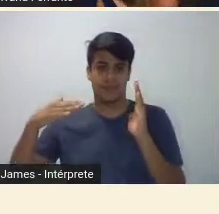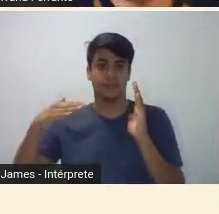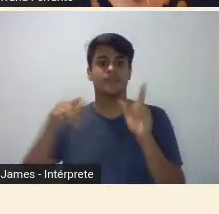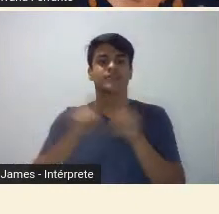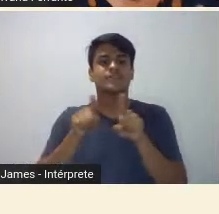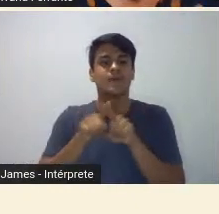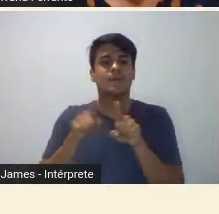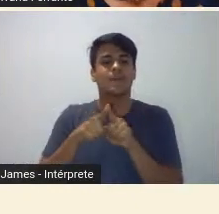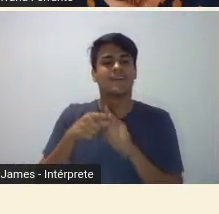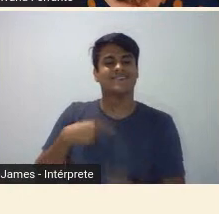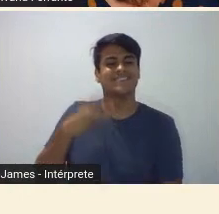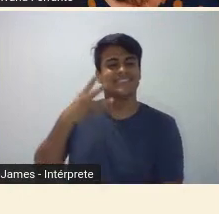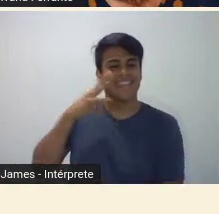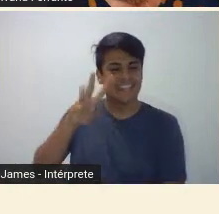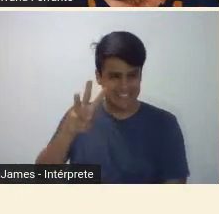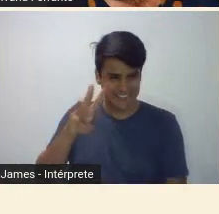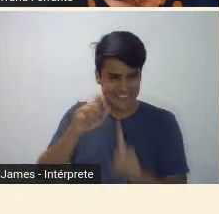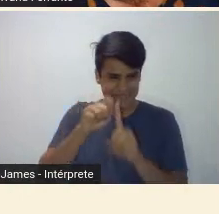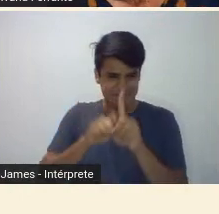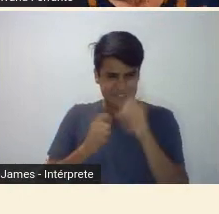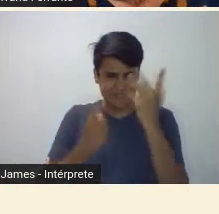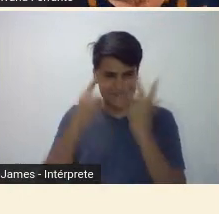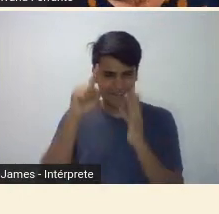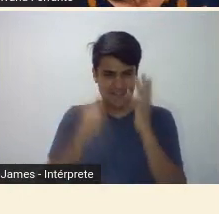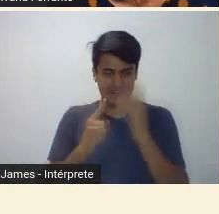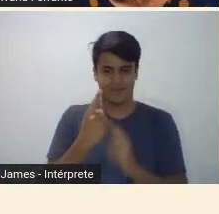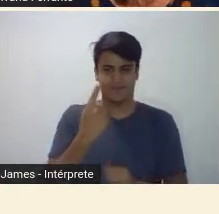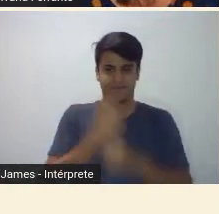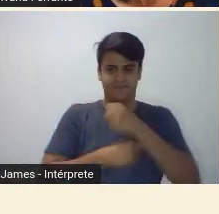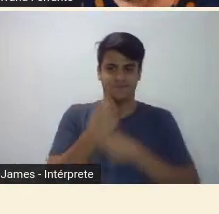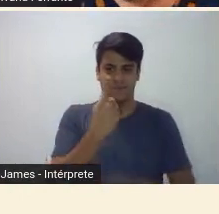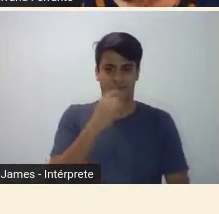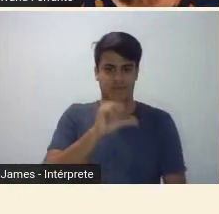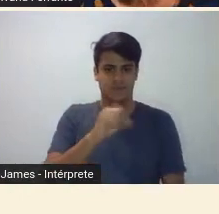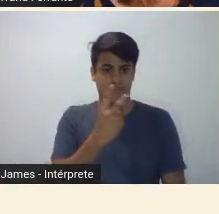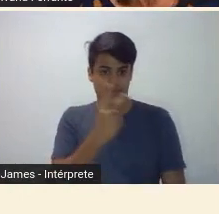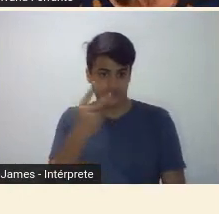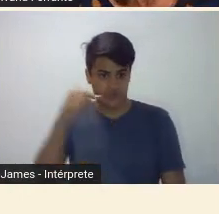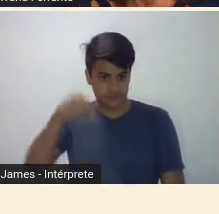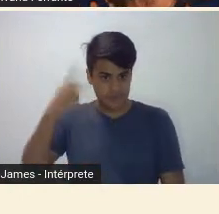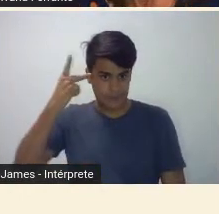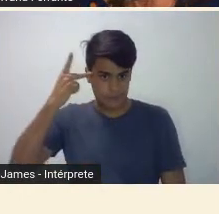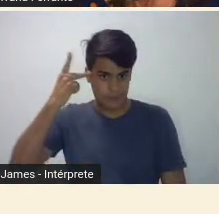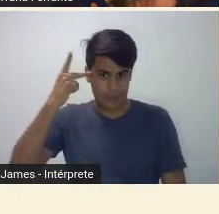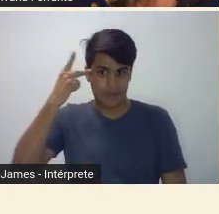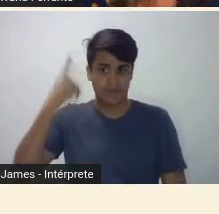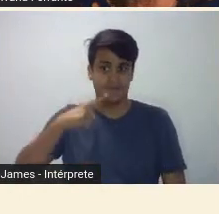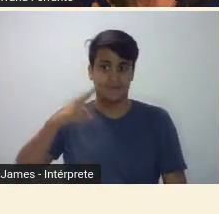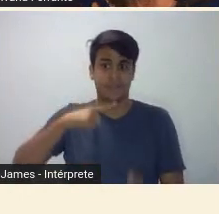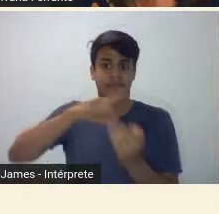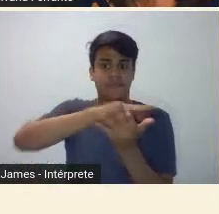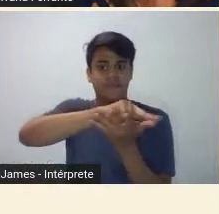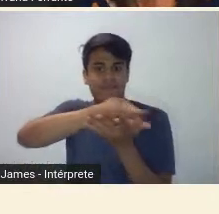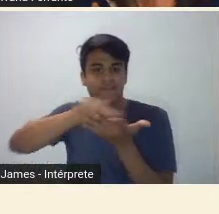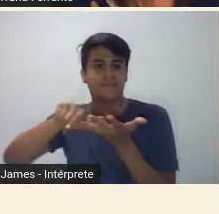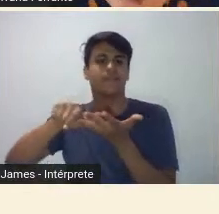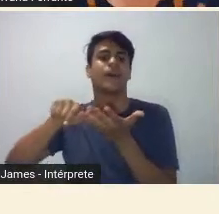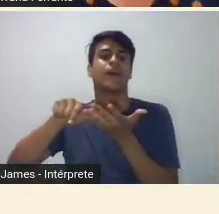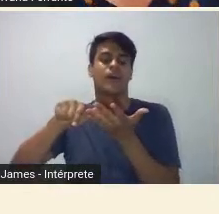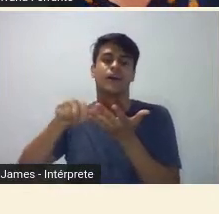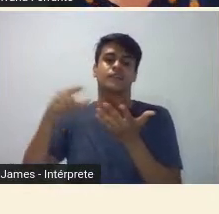fevereiro de 1922, em São Paulo, tiveram diferentes expressões em outros lugares desse